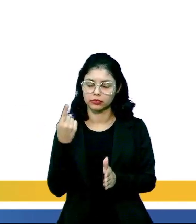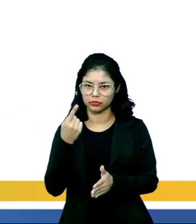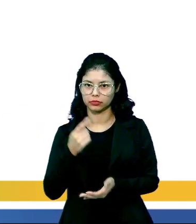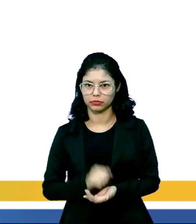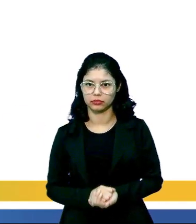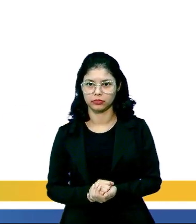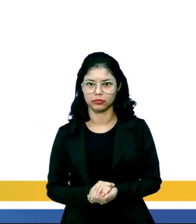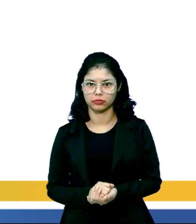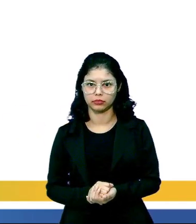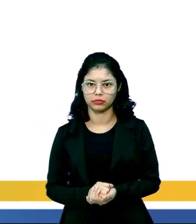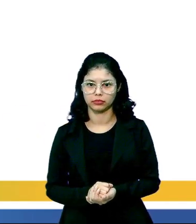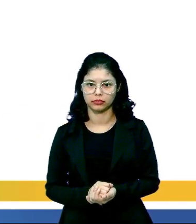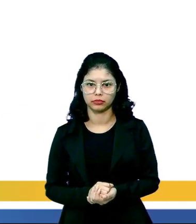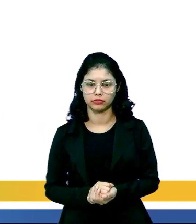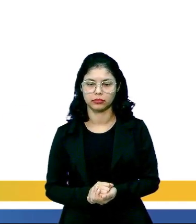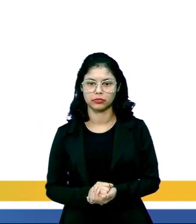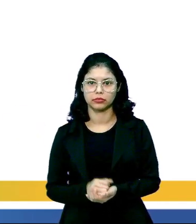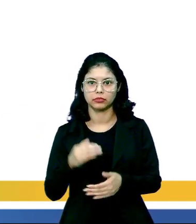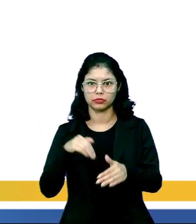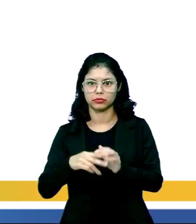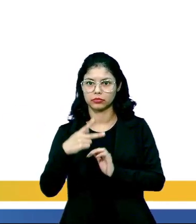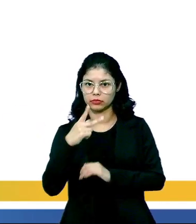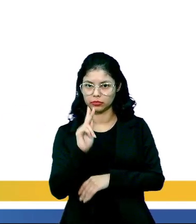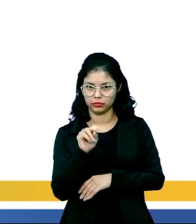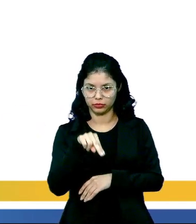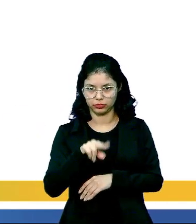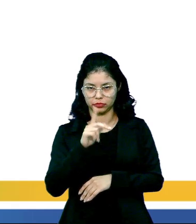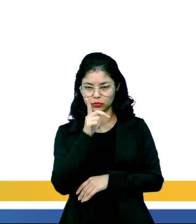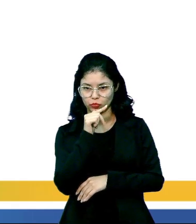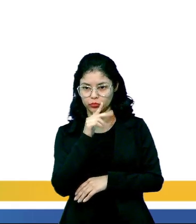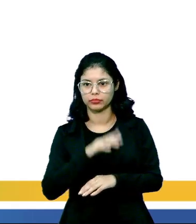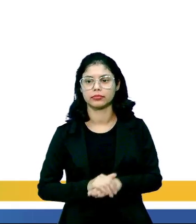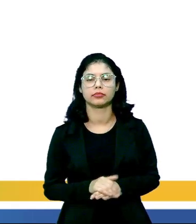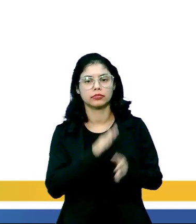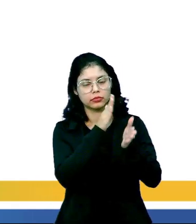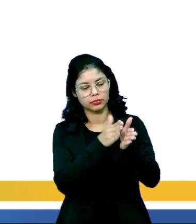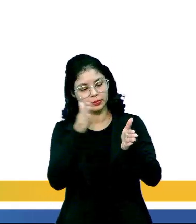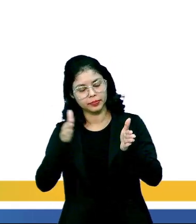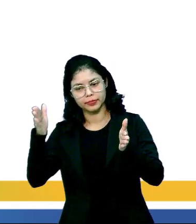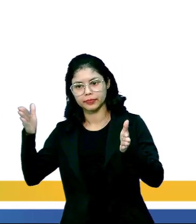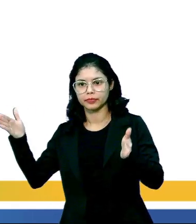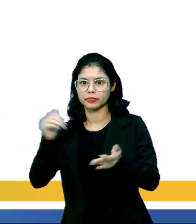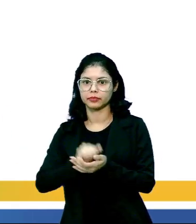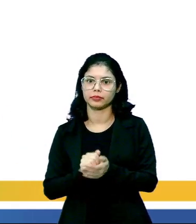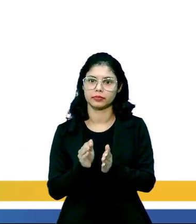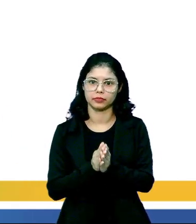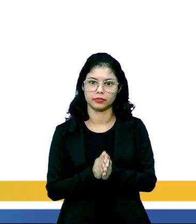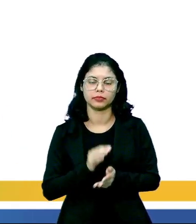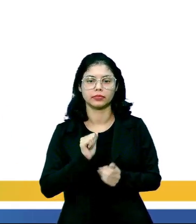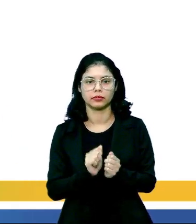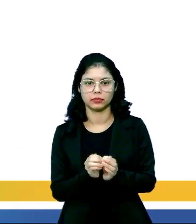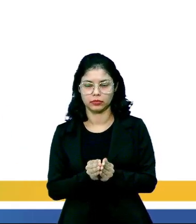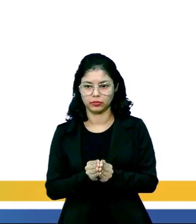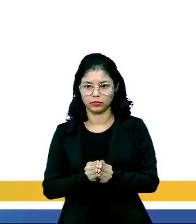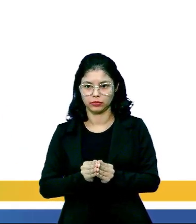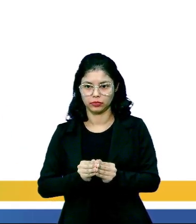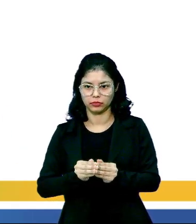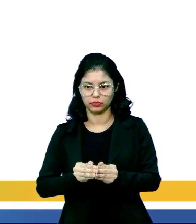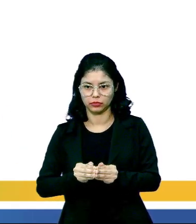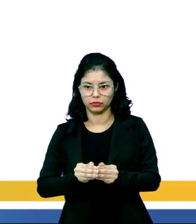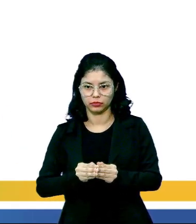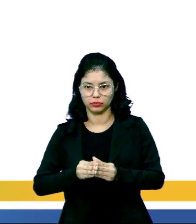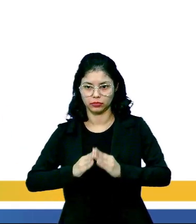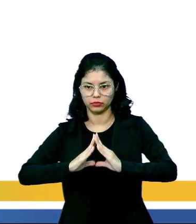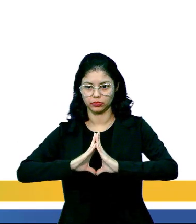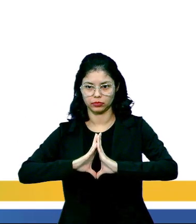o zinho de potássio, seguido de água, fazendo com que o estômato se abra e se torne